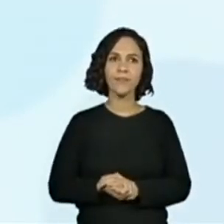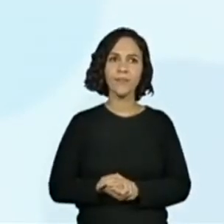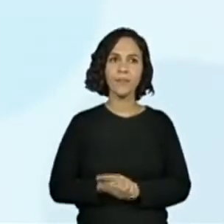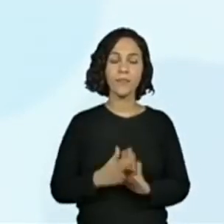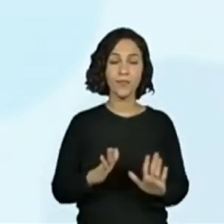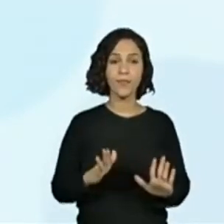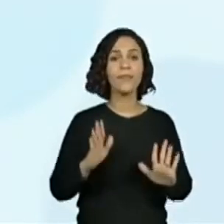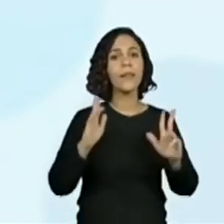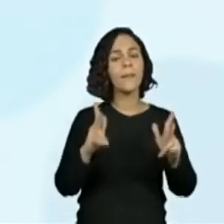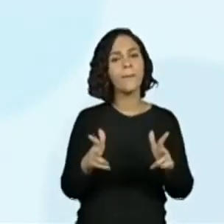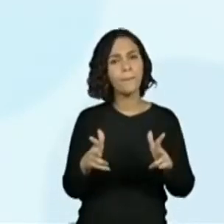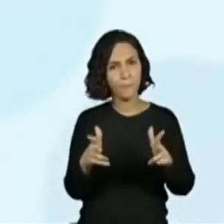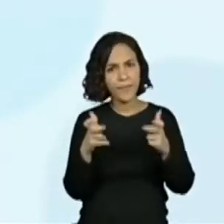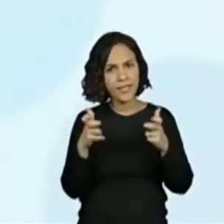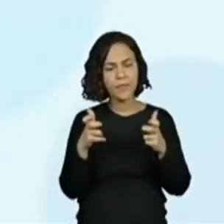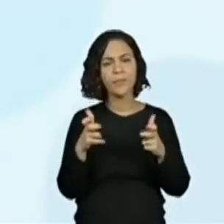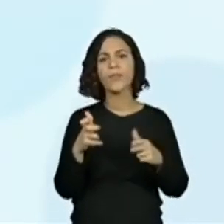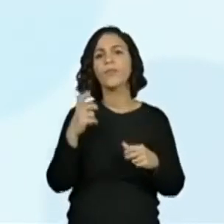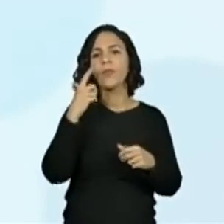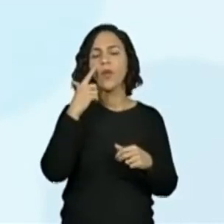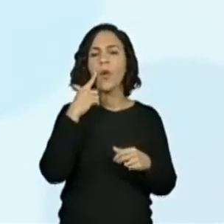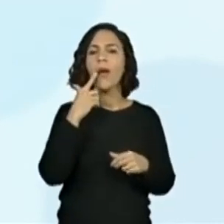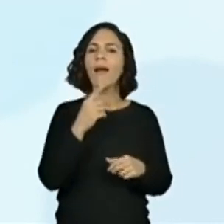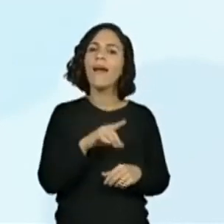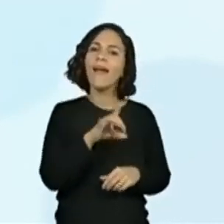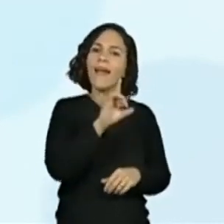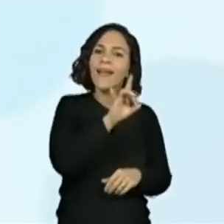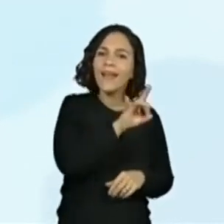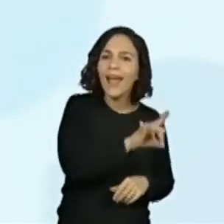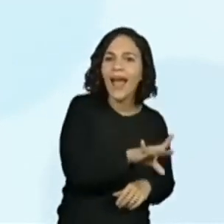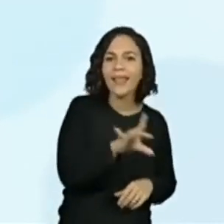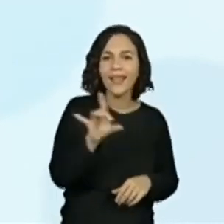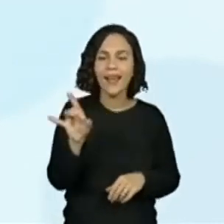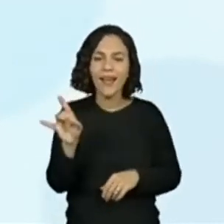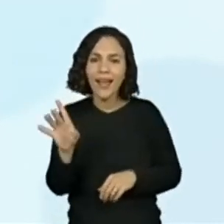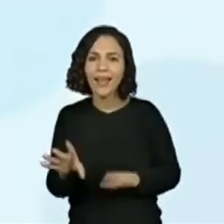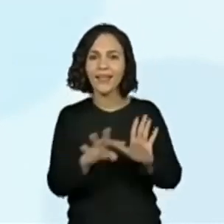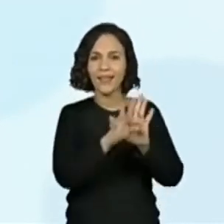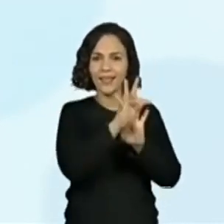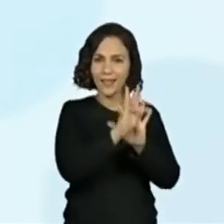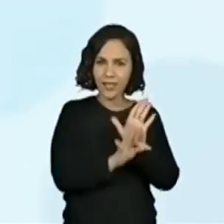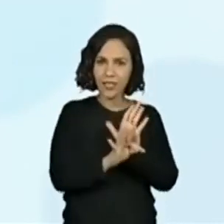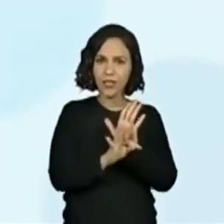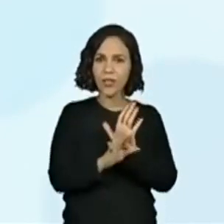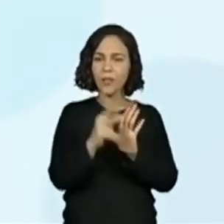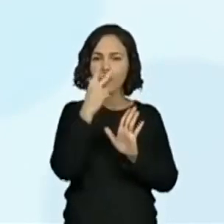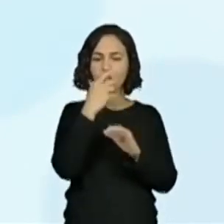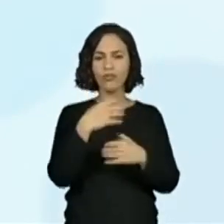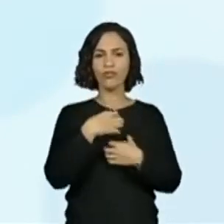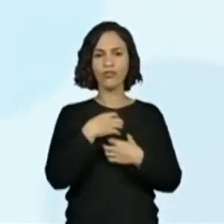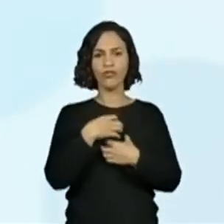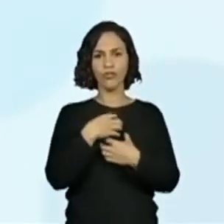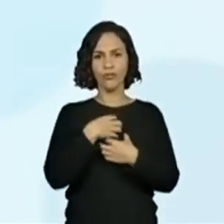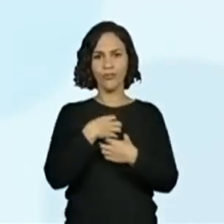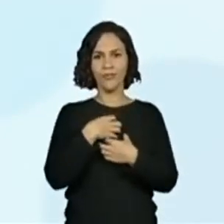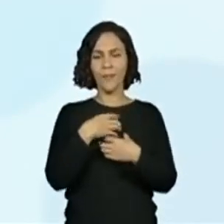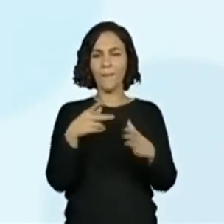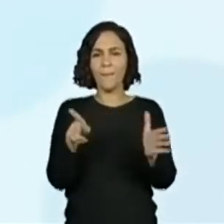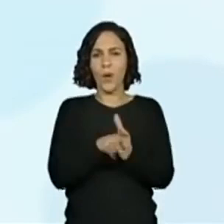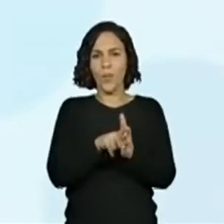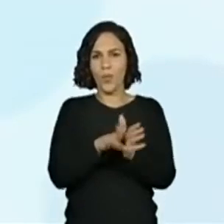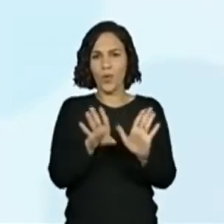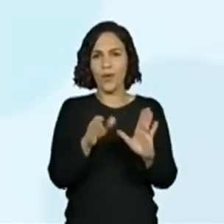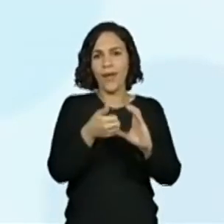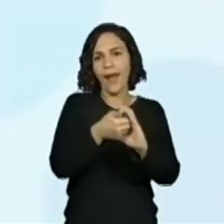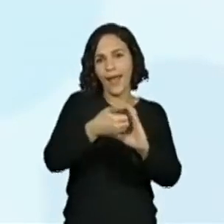Nós percebemos que, de acordo com o gênero, ele tem as características dele. Então, vimos aí dois